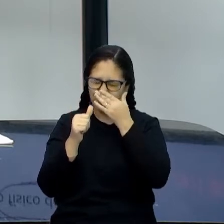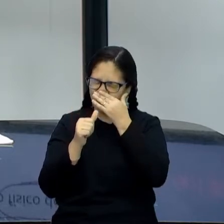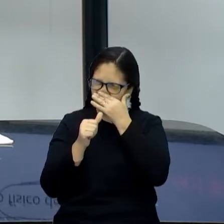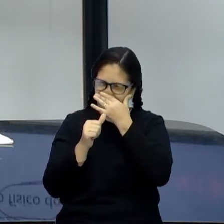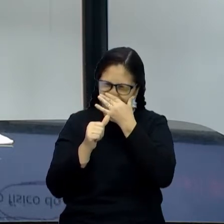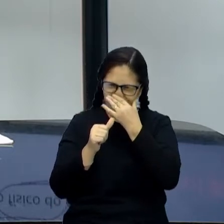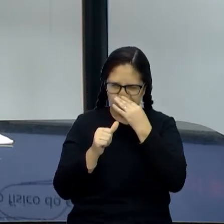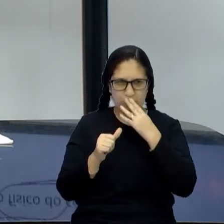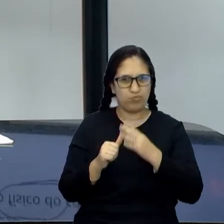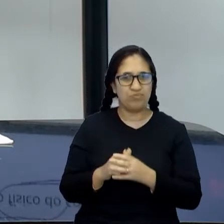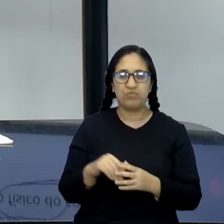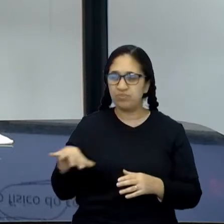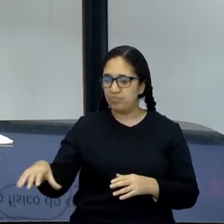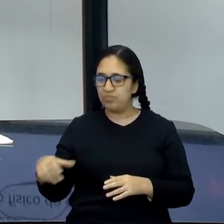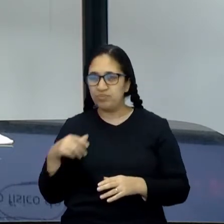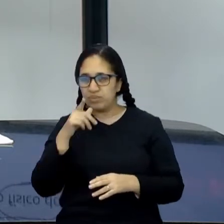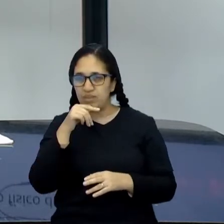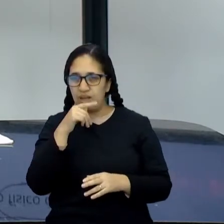abaixar aqui, pegar a água.